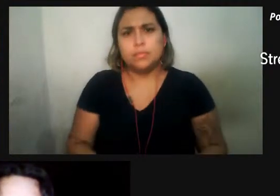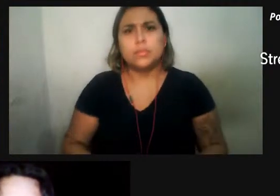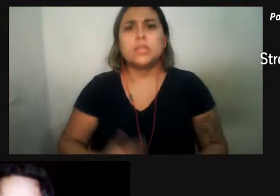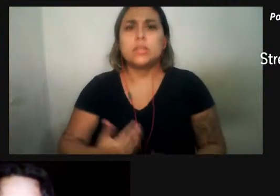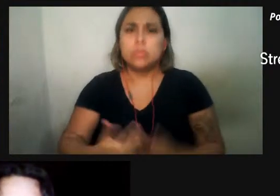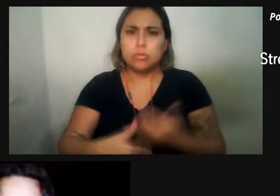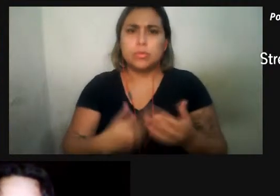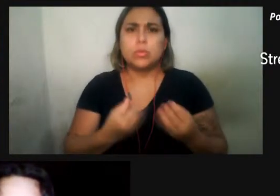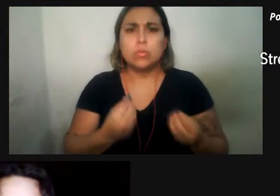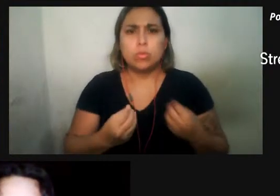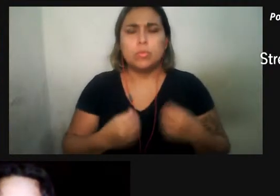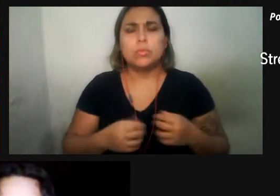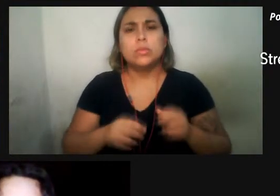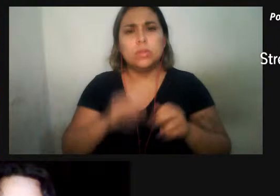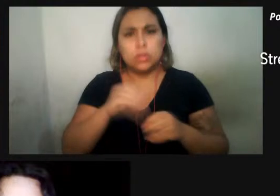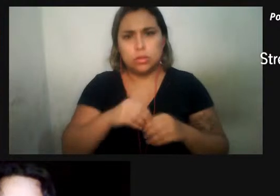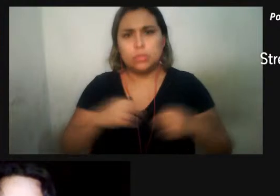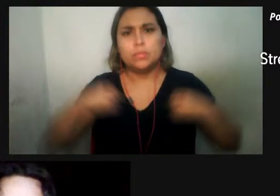seria no cativeiro, por exemplo.